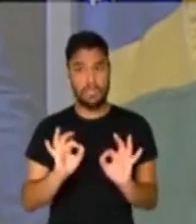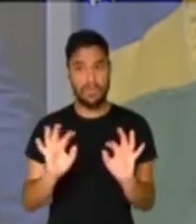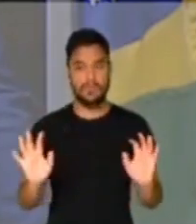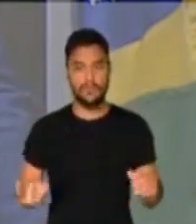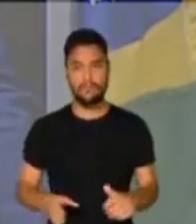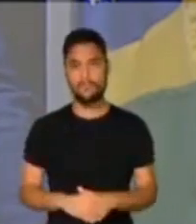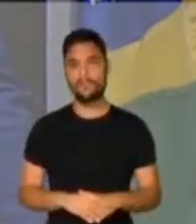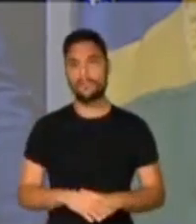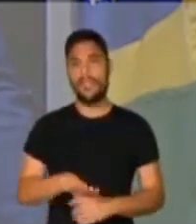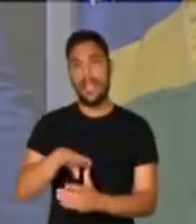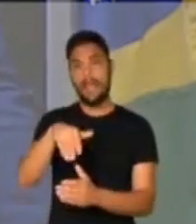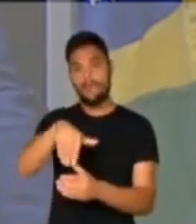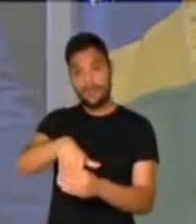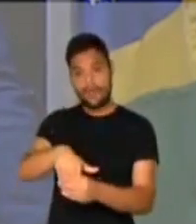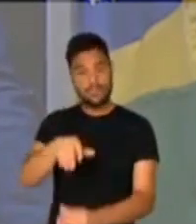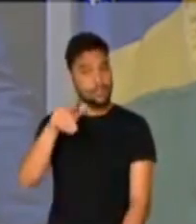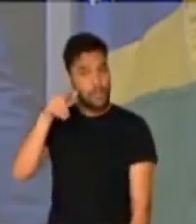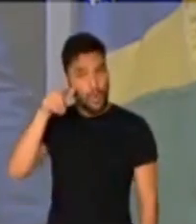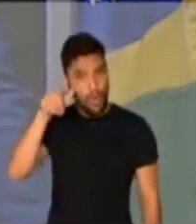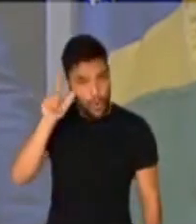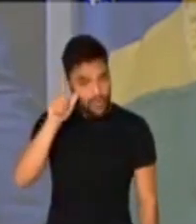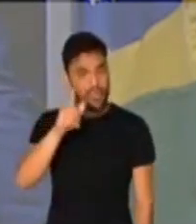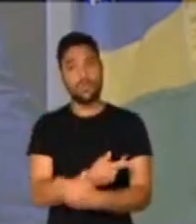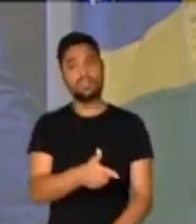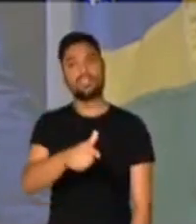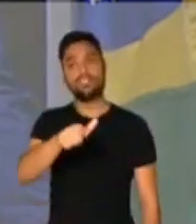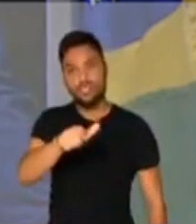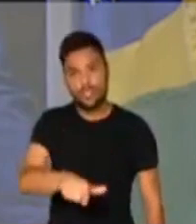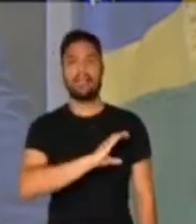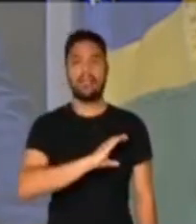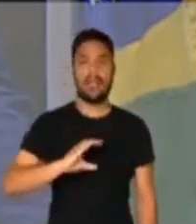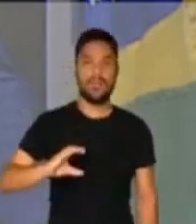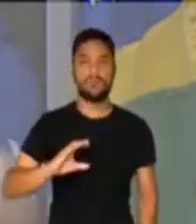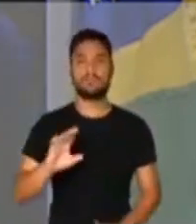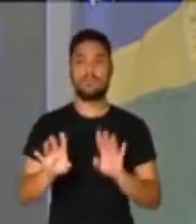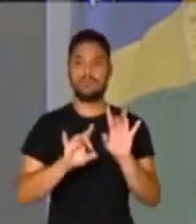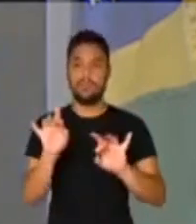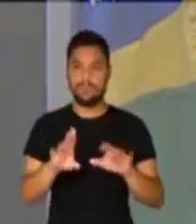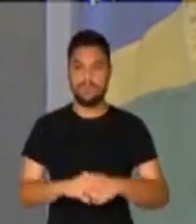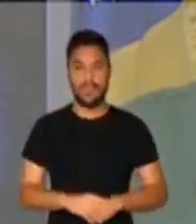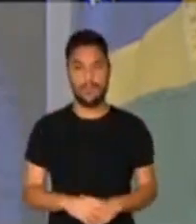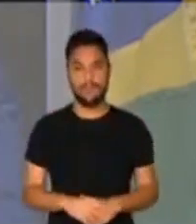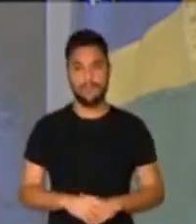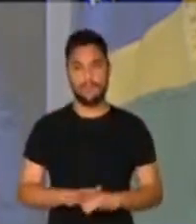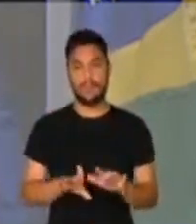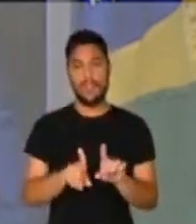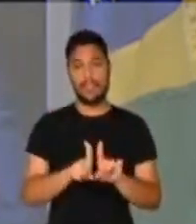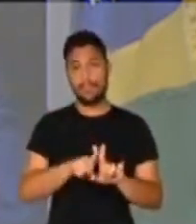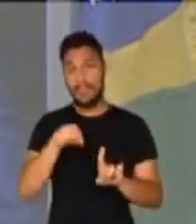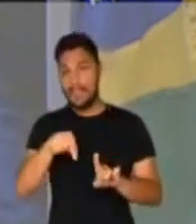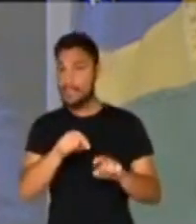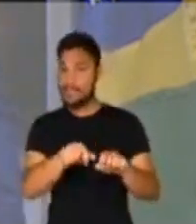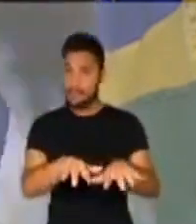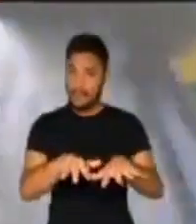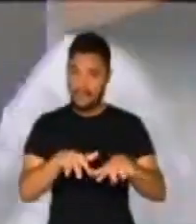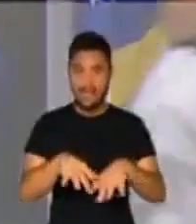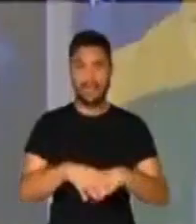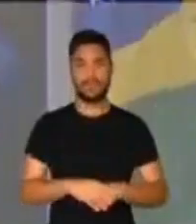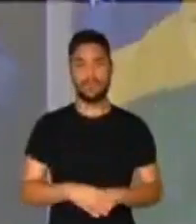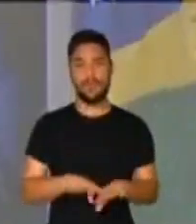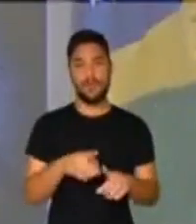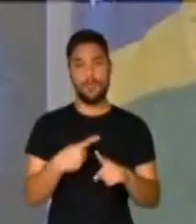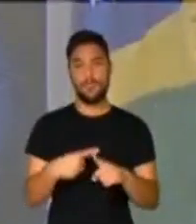A votação de ontem, ela vai se repetir na comissão e vai se repetir aqui também nesse plenário. Porque